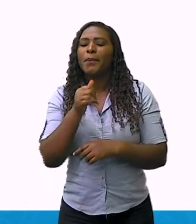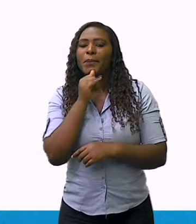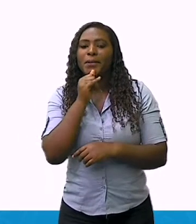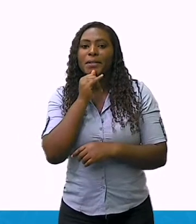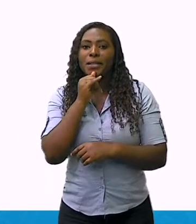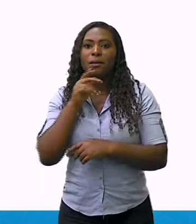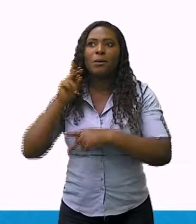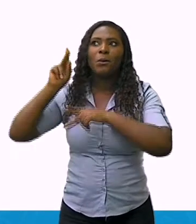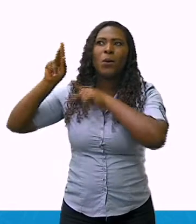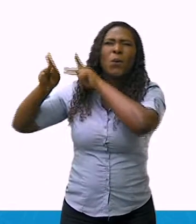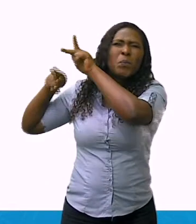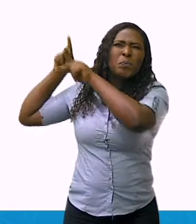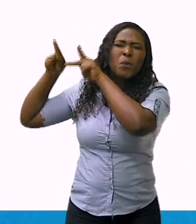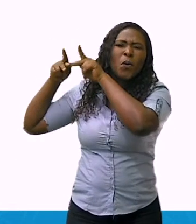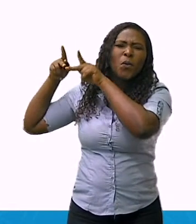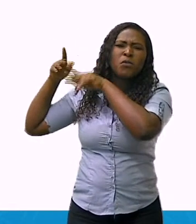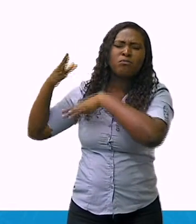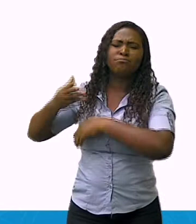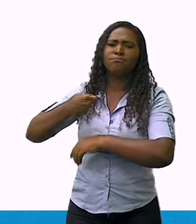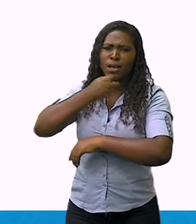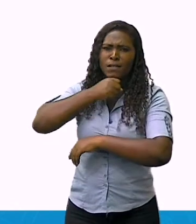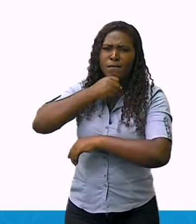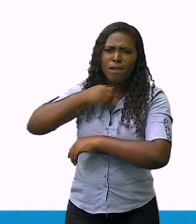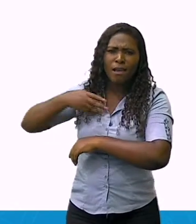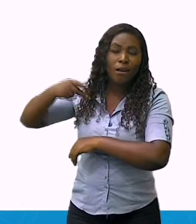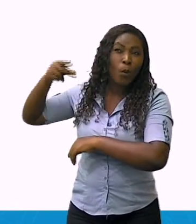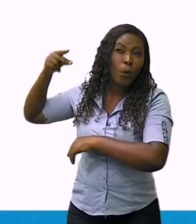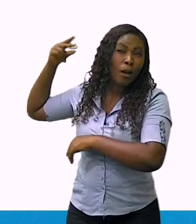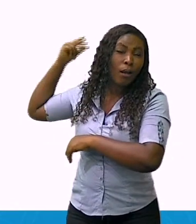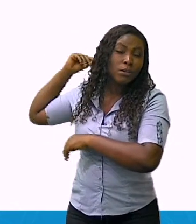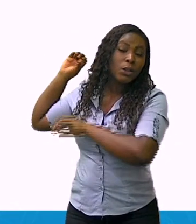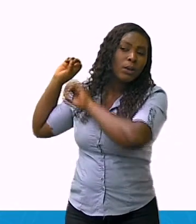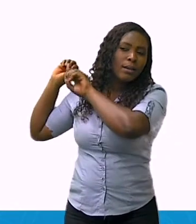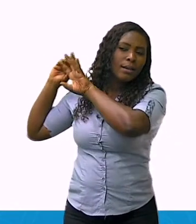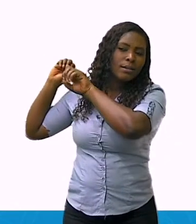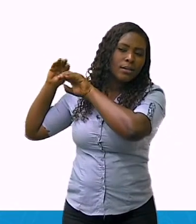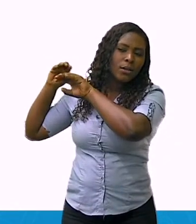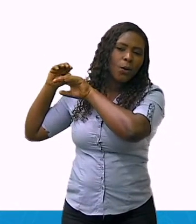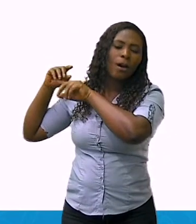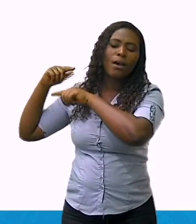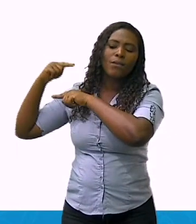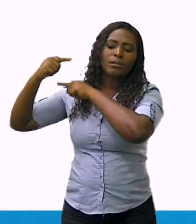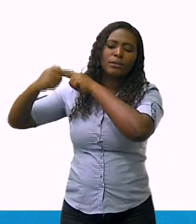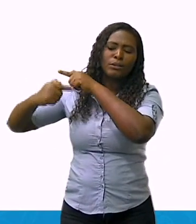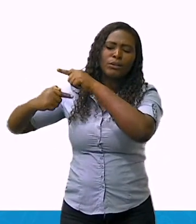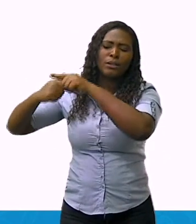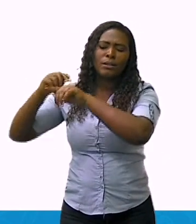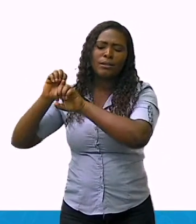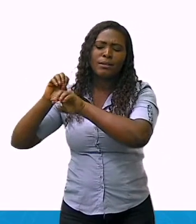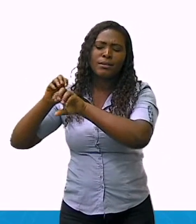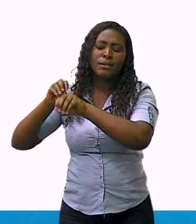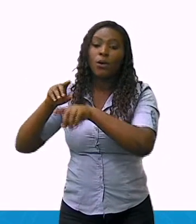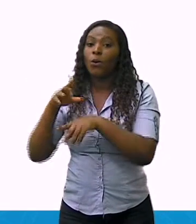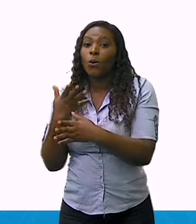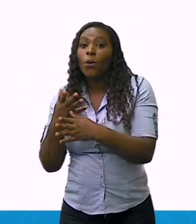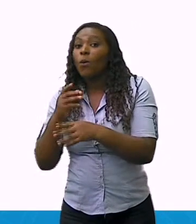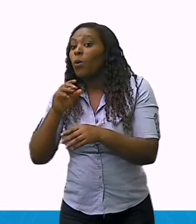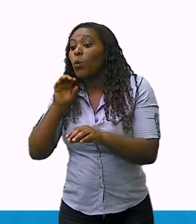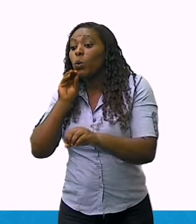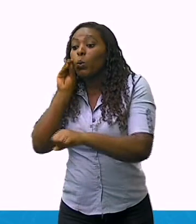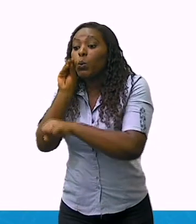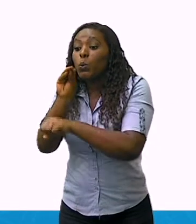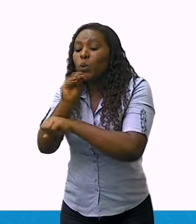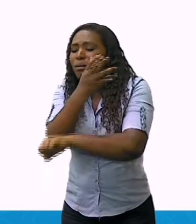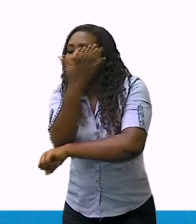geração, possuindo uma relação muito próxima com a natureza, como você pode observar